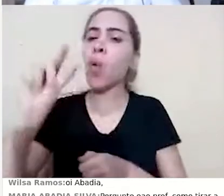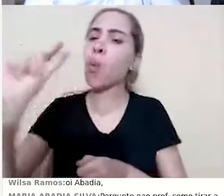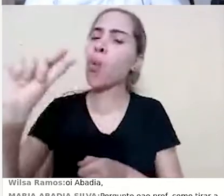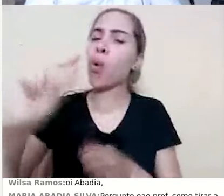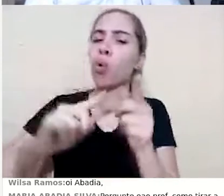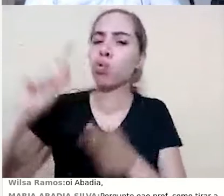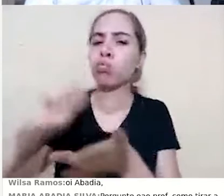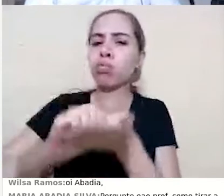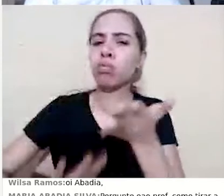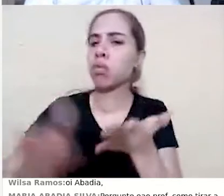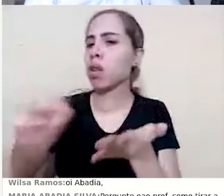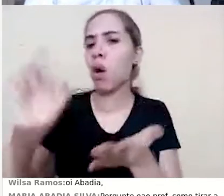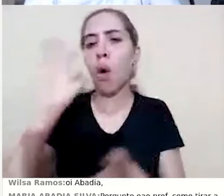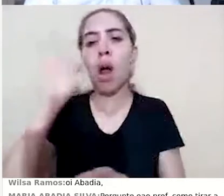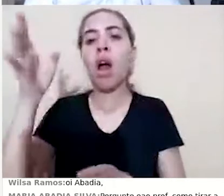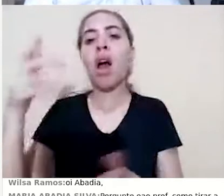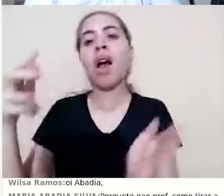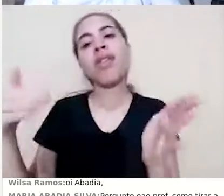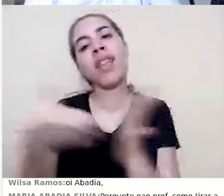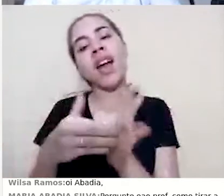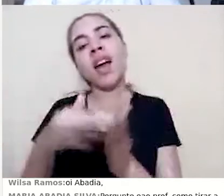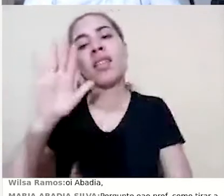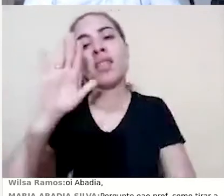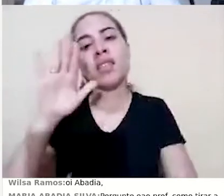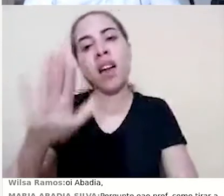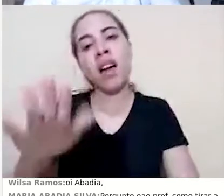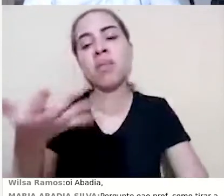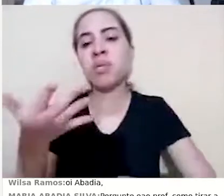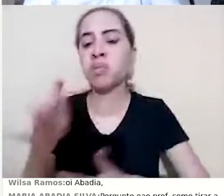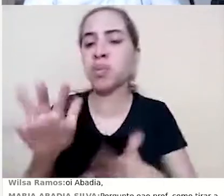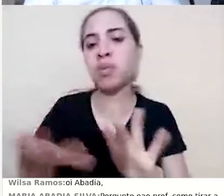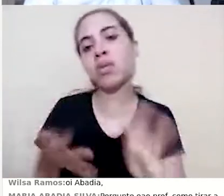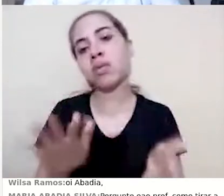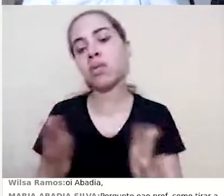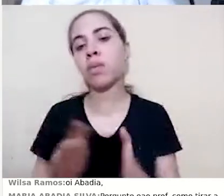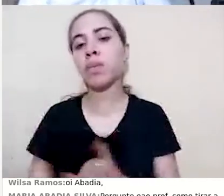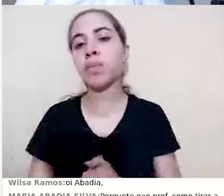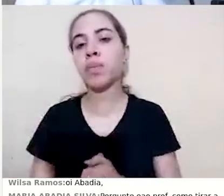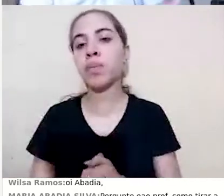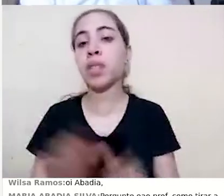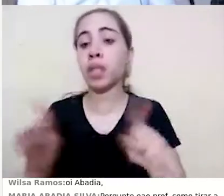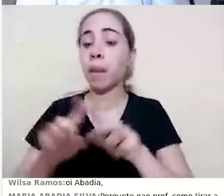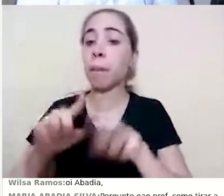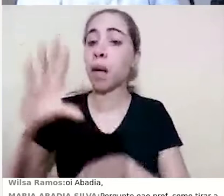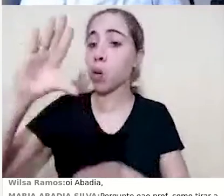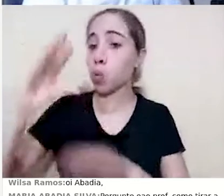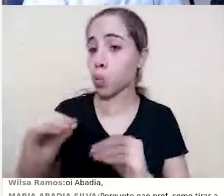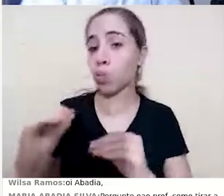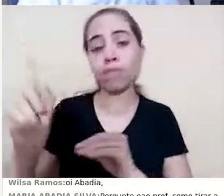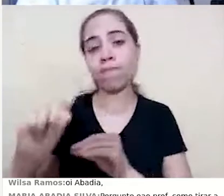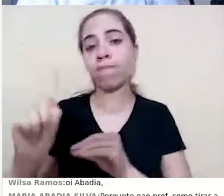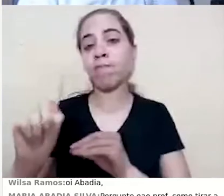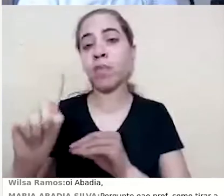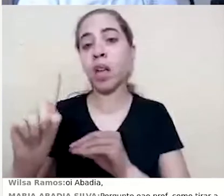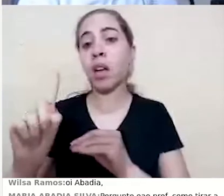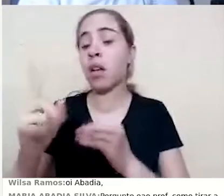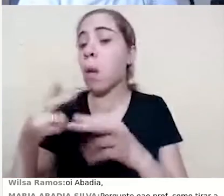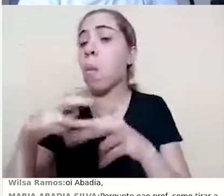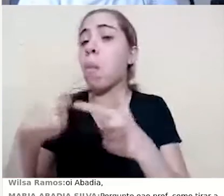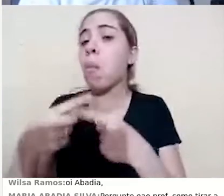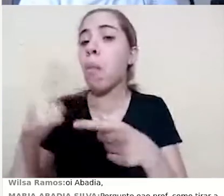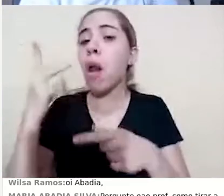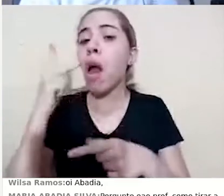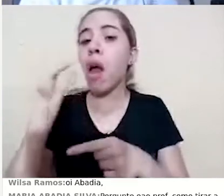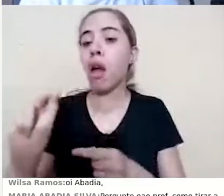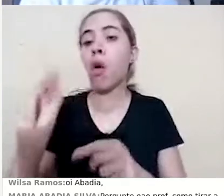sendo realizadas no final da tarde e também no período da noite. Para que se utiliza esse